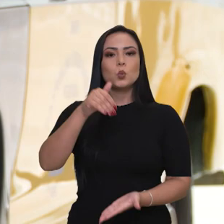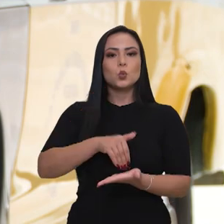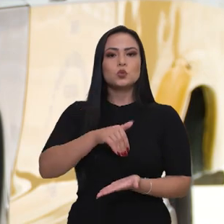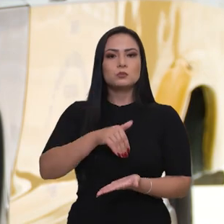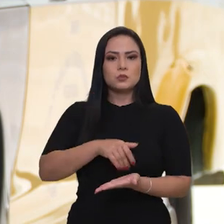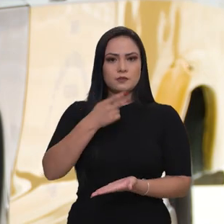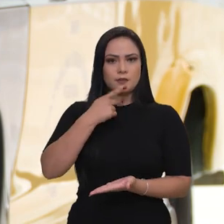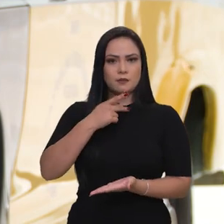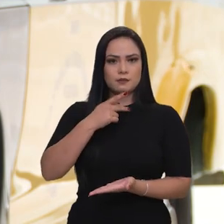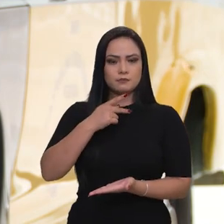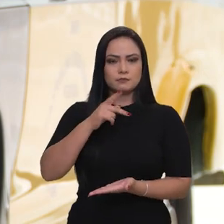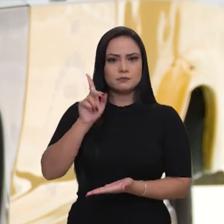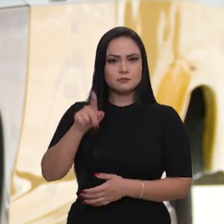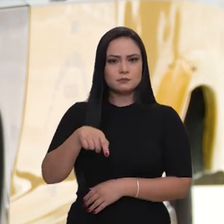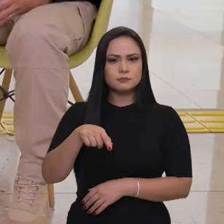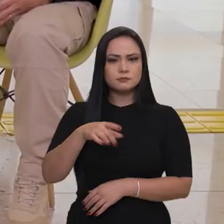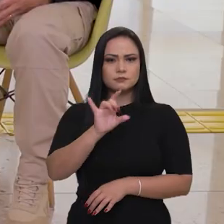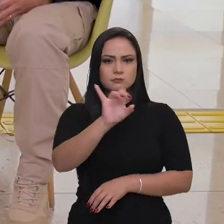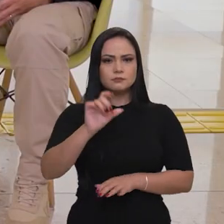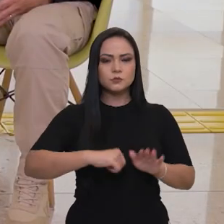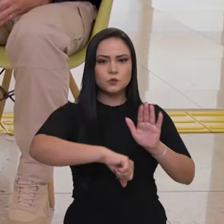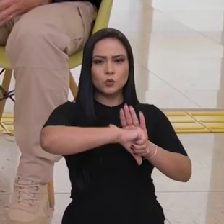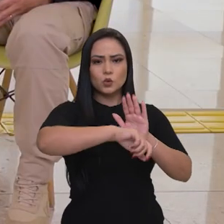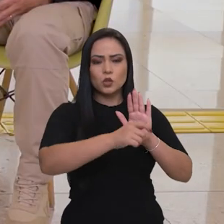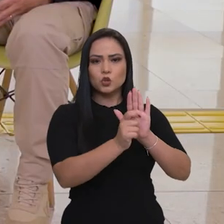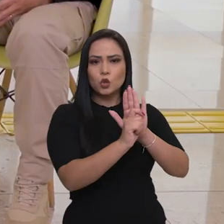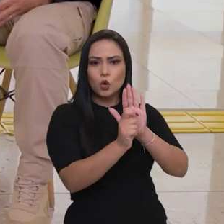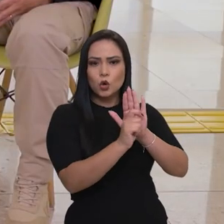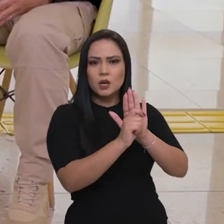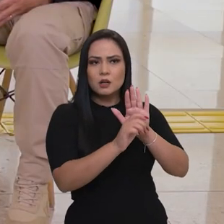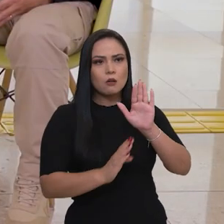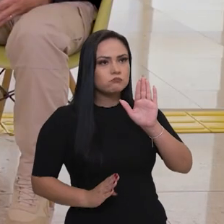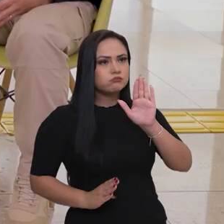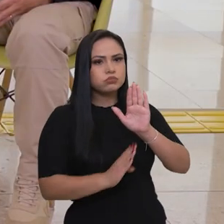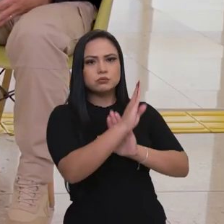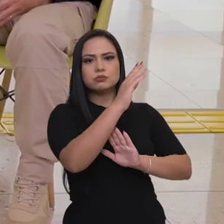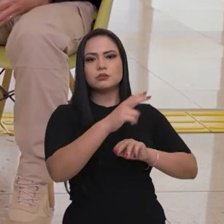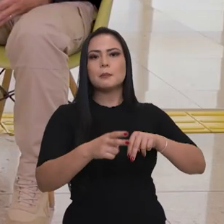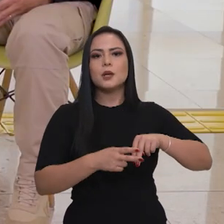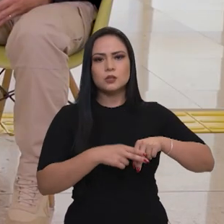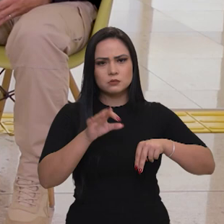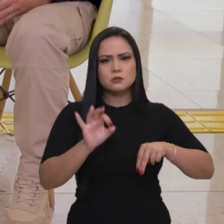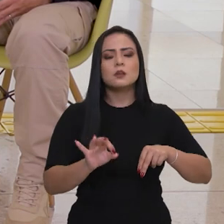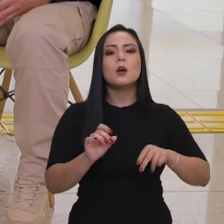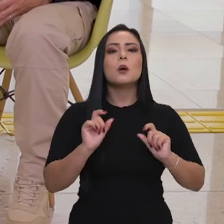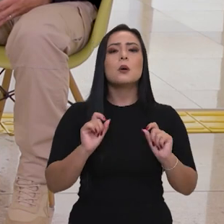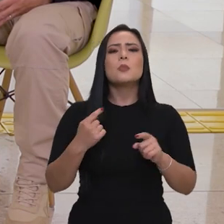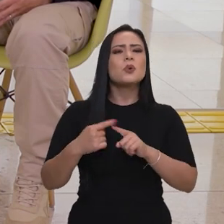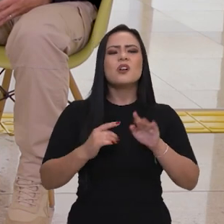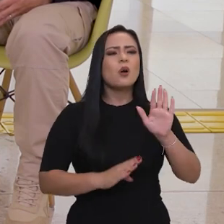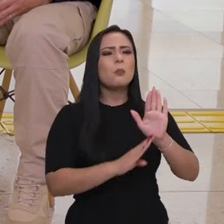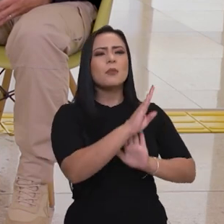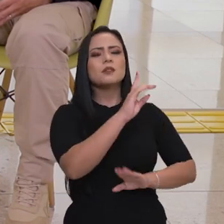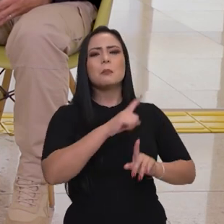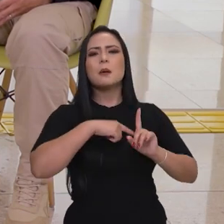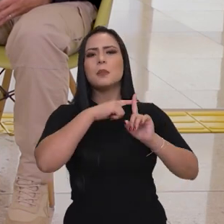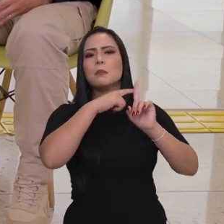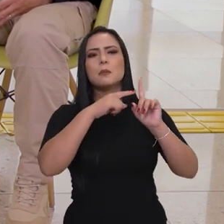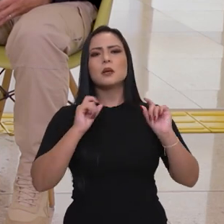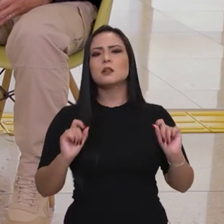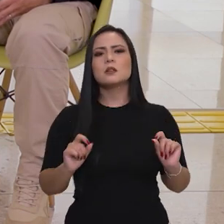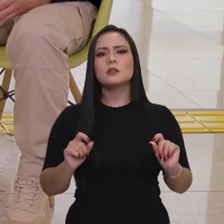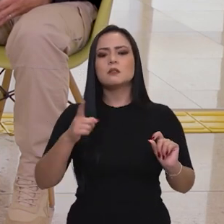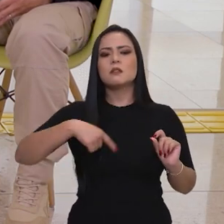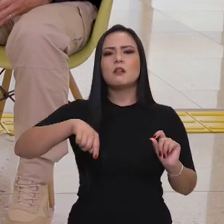Esse último que eu falei, que é o tráfico de drogas, está sempre batendo recordes de apreensões. O se deve a esse aumento cada vez